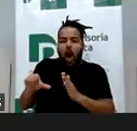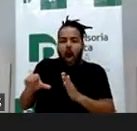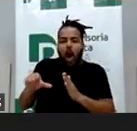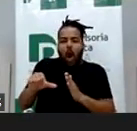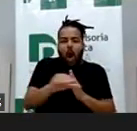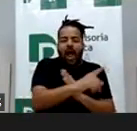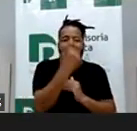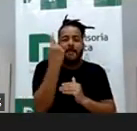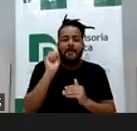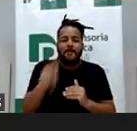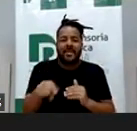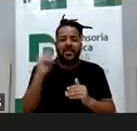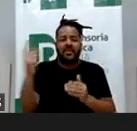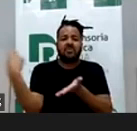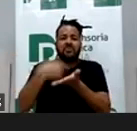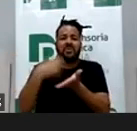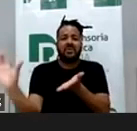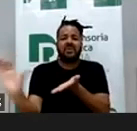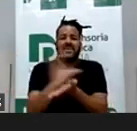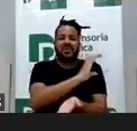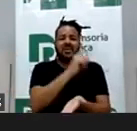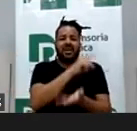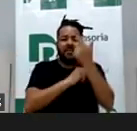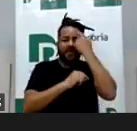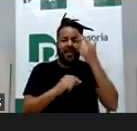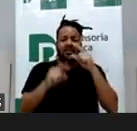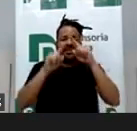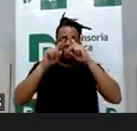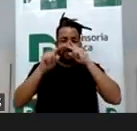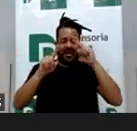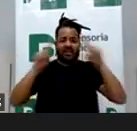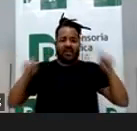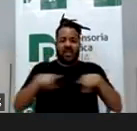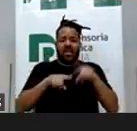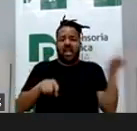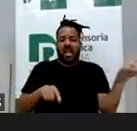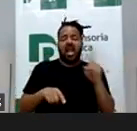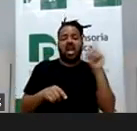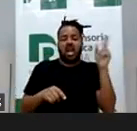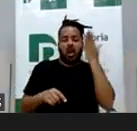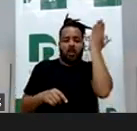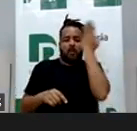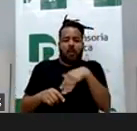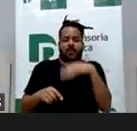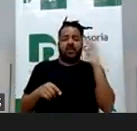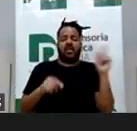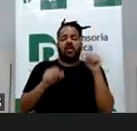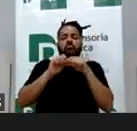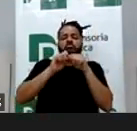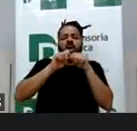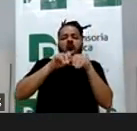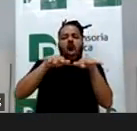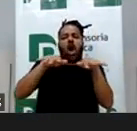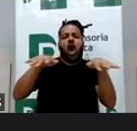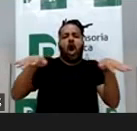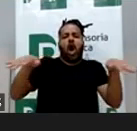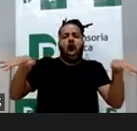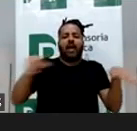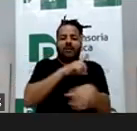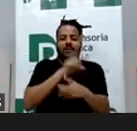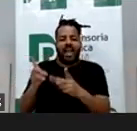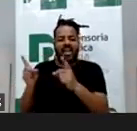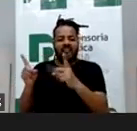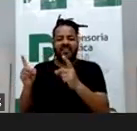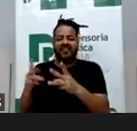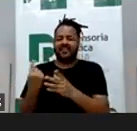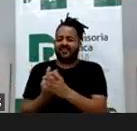mil reais pra investimento de pirâmide que ele prometeu multiplicar ele, né, ele vendendo eletrodoméstico, meu